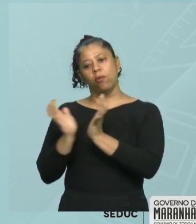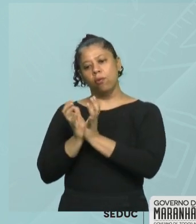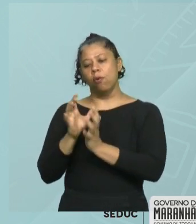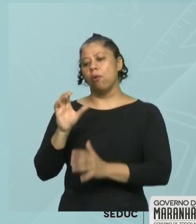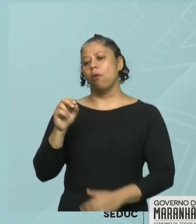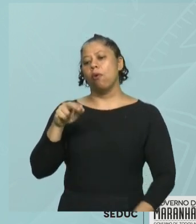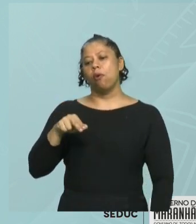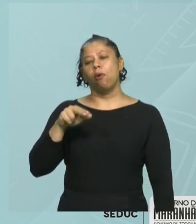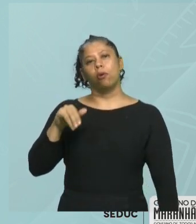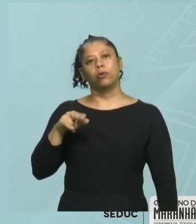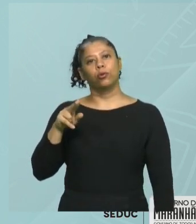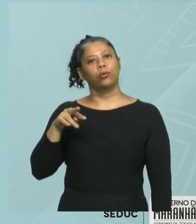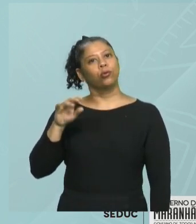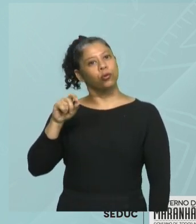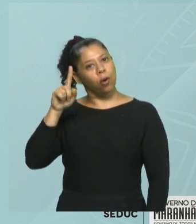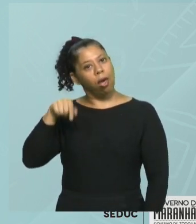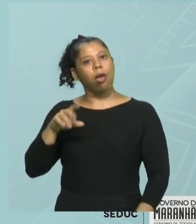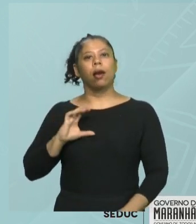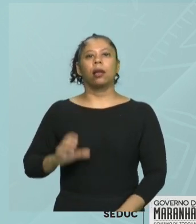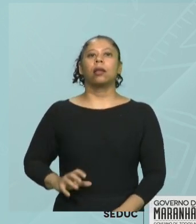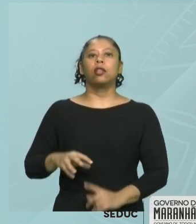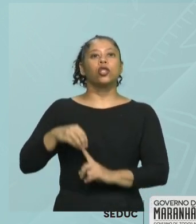ser mês do ano.